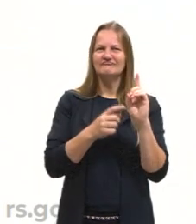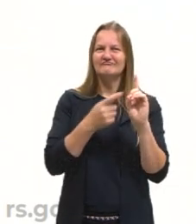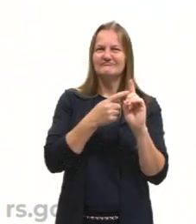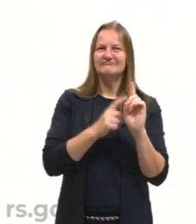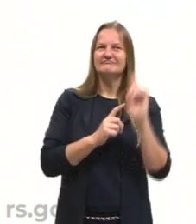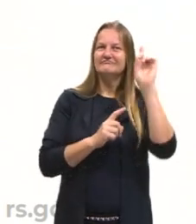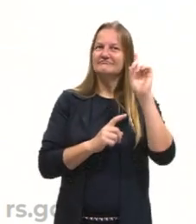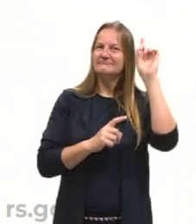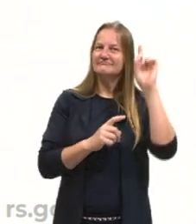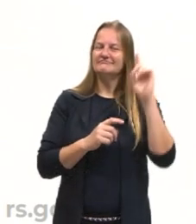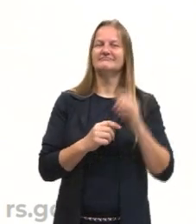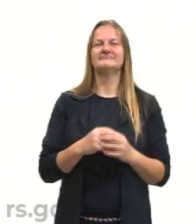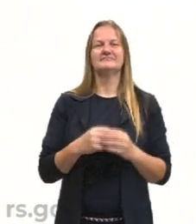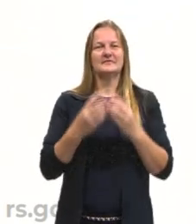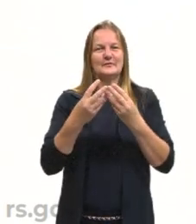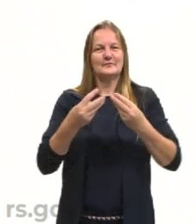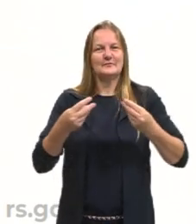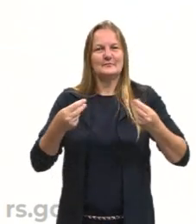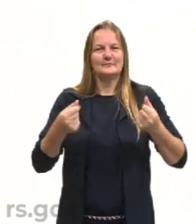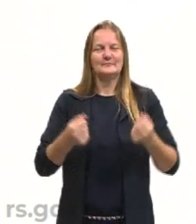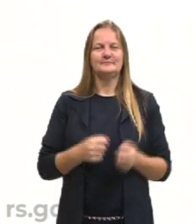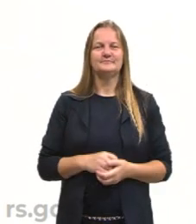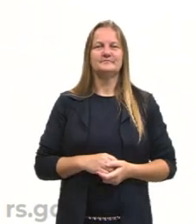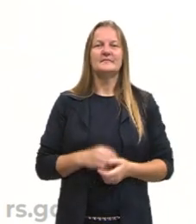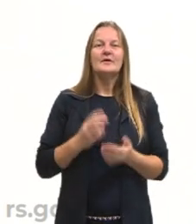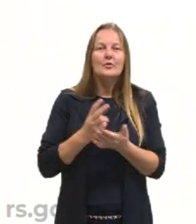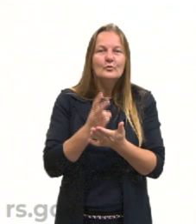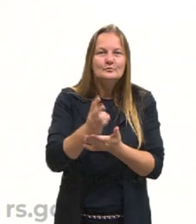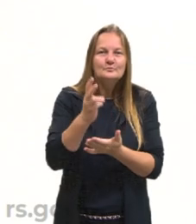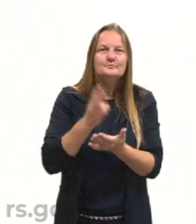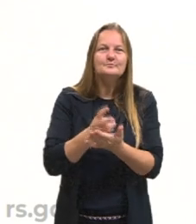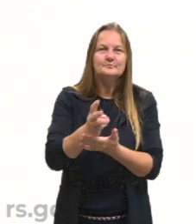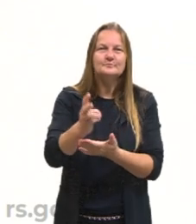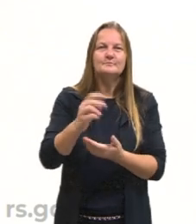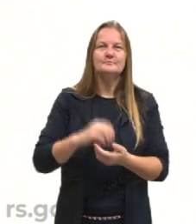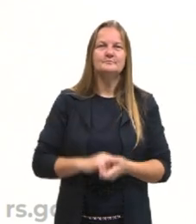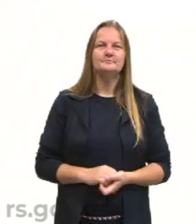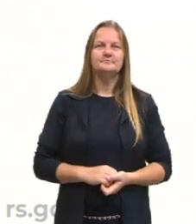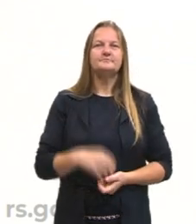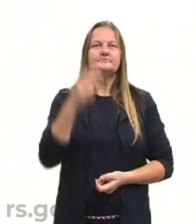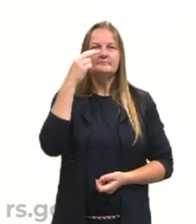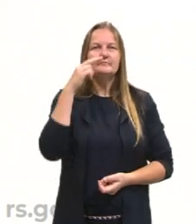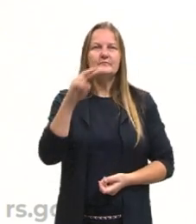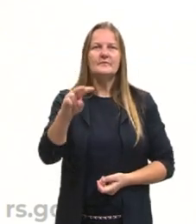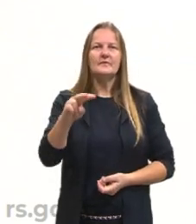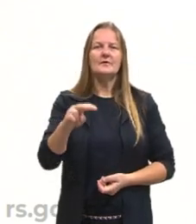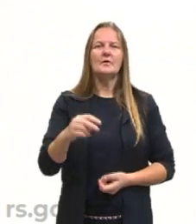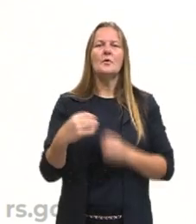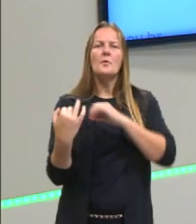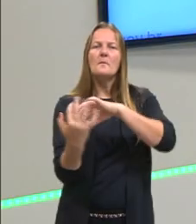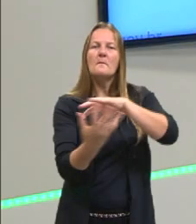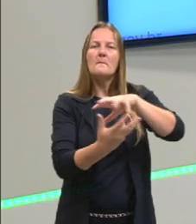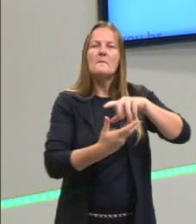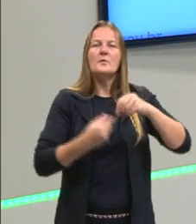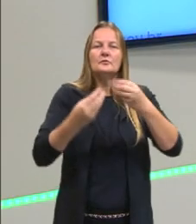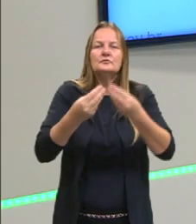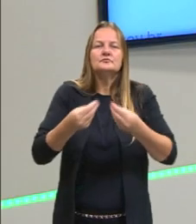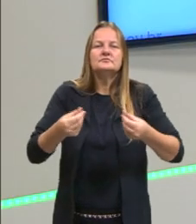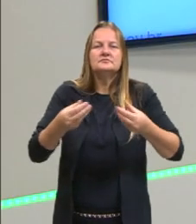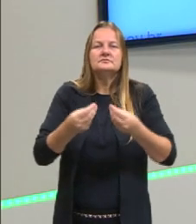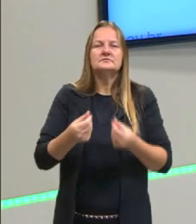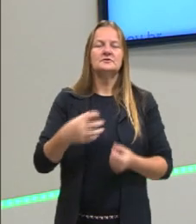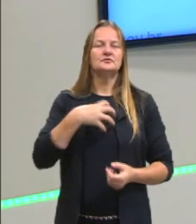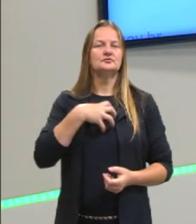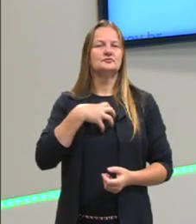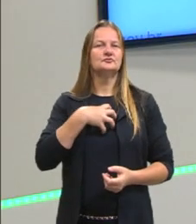e não no mundo sensível. Seguindo, olha então, o mundo sensível, é percebido pelos sentidos,